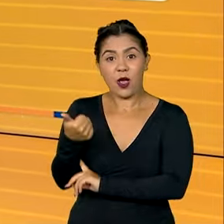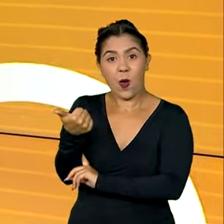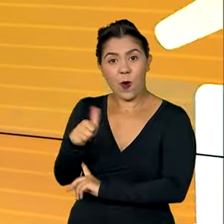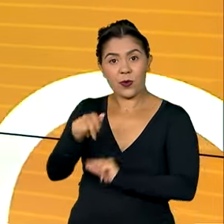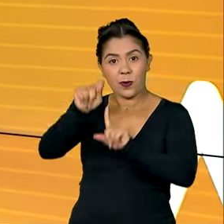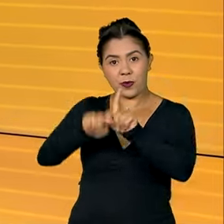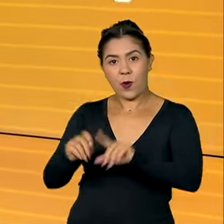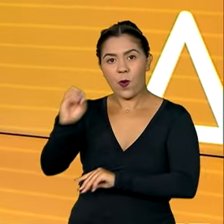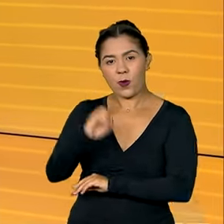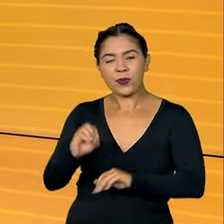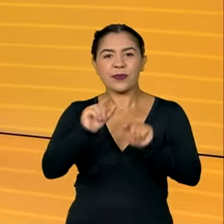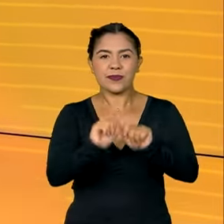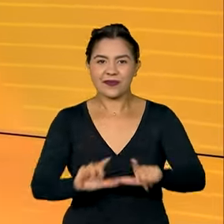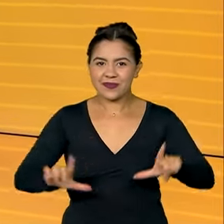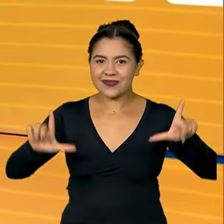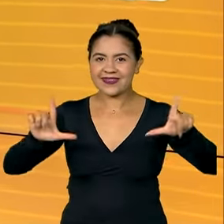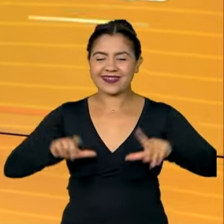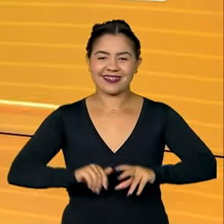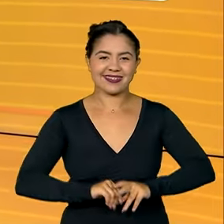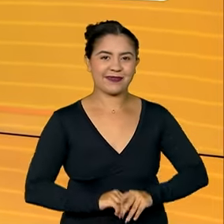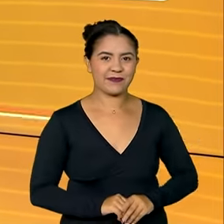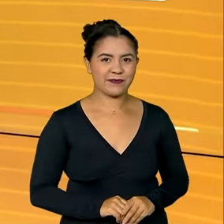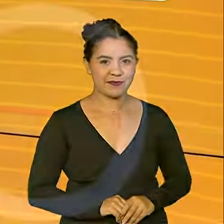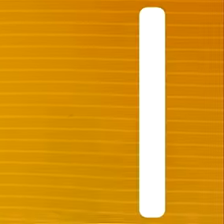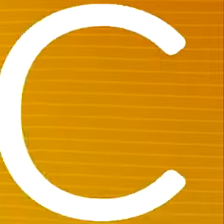outubro, o Brasil em Dia começa agora.